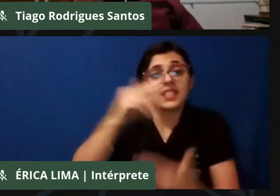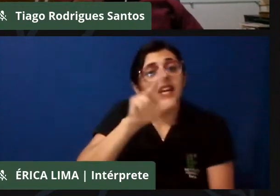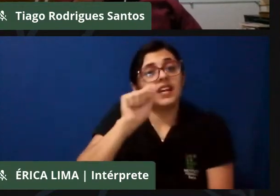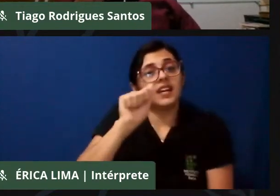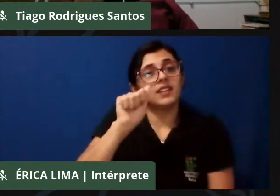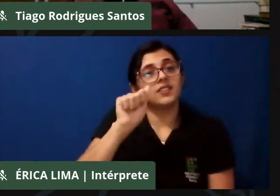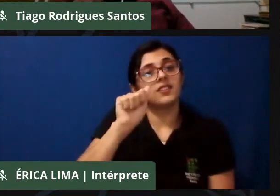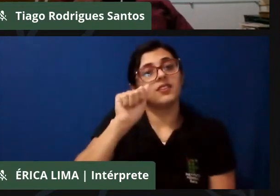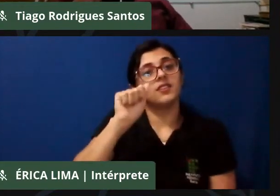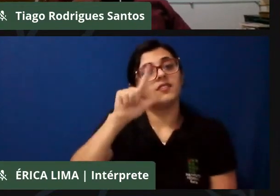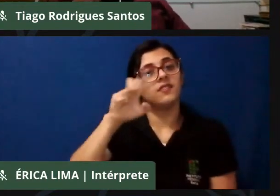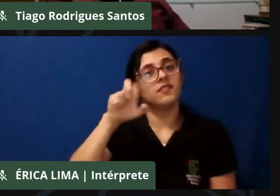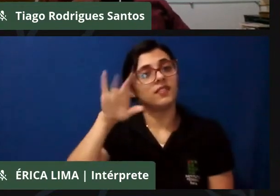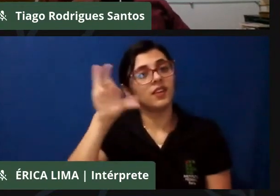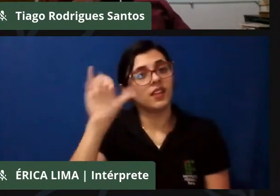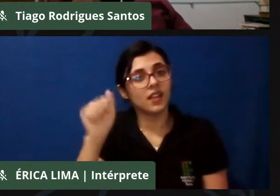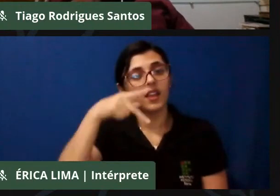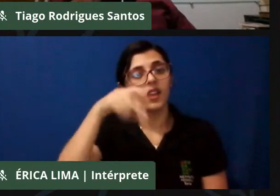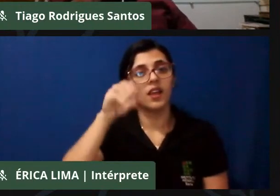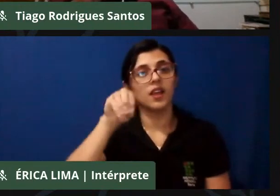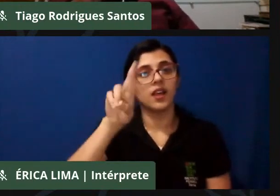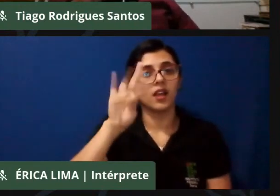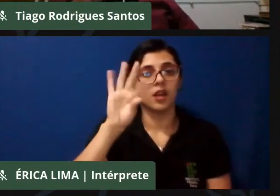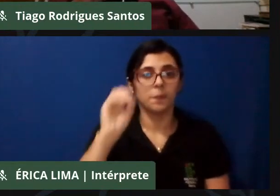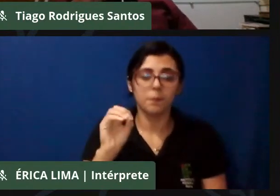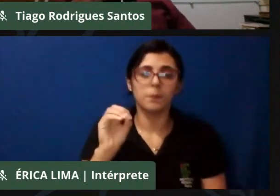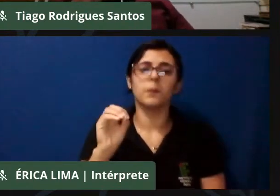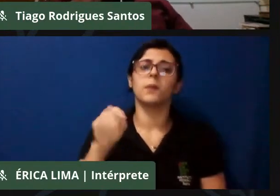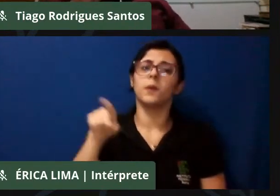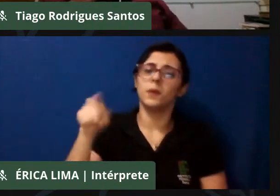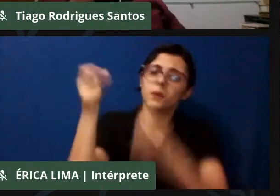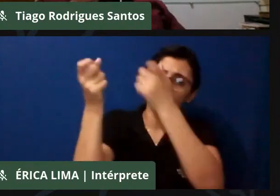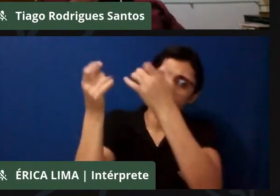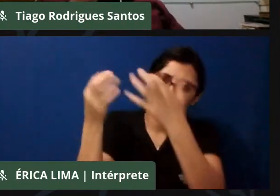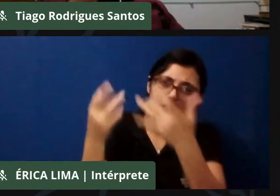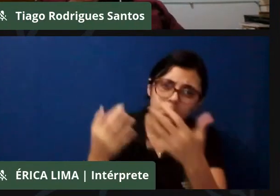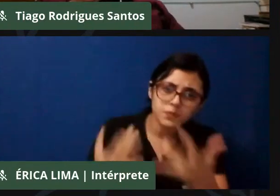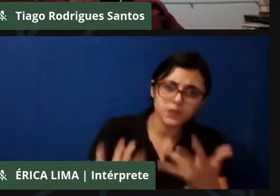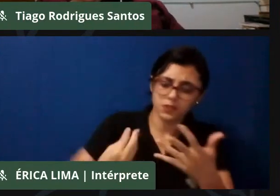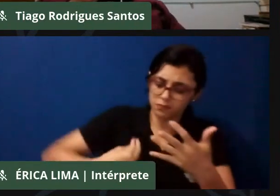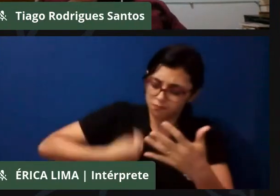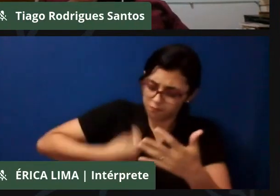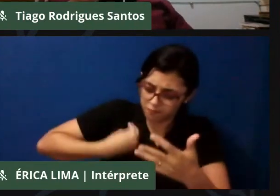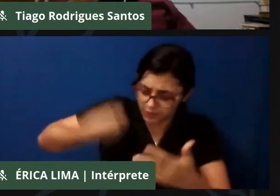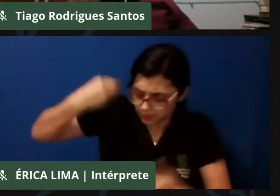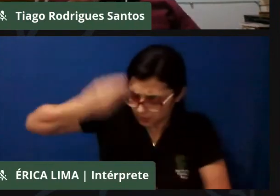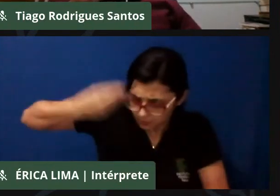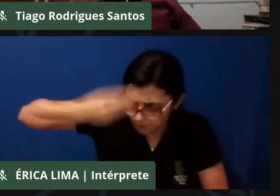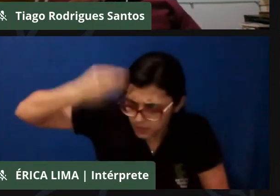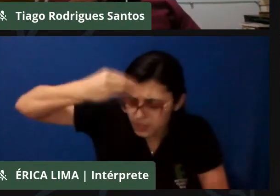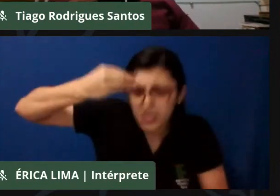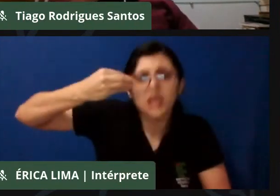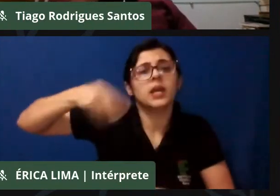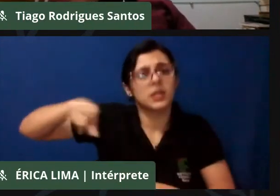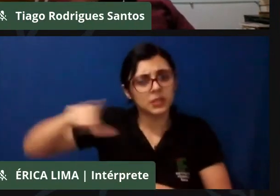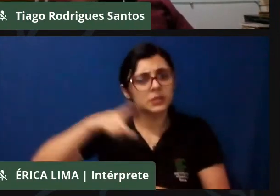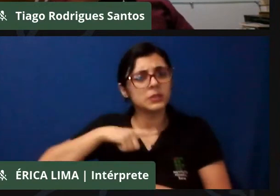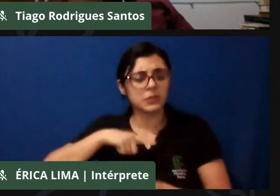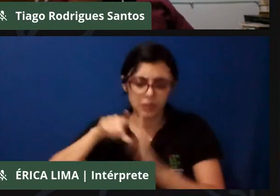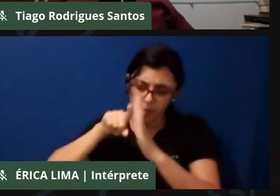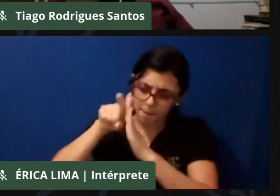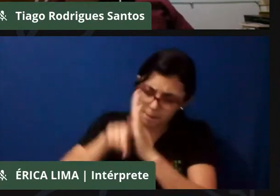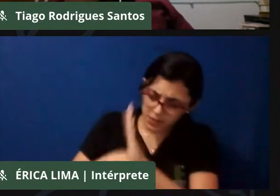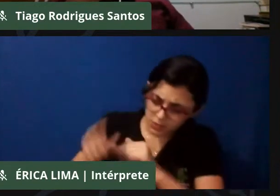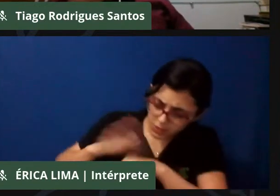contribuições por trazer essa vivência, por trazer esse relato de experiência e essas contribuições da sua pesquisa, da sua